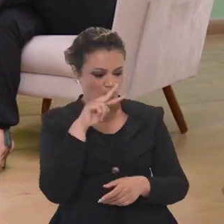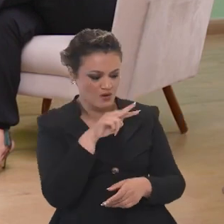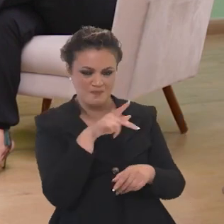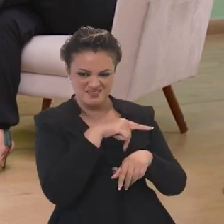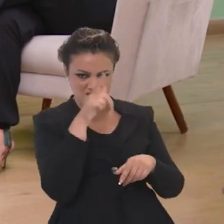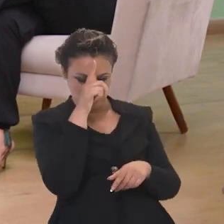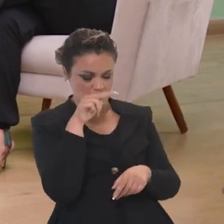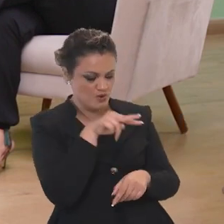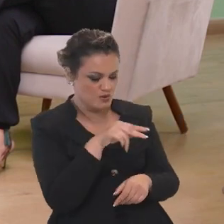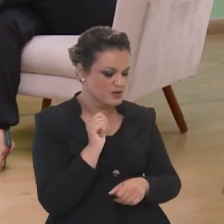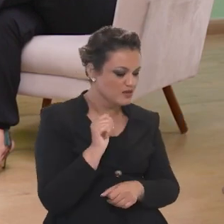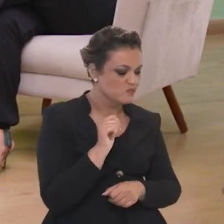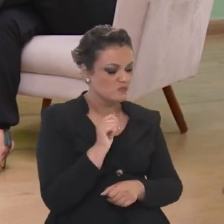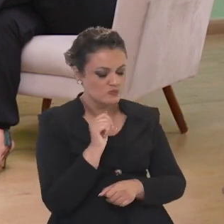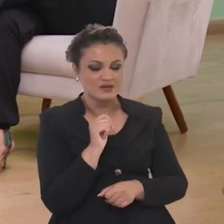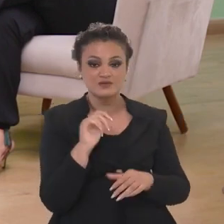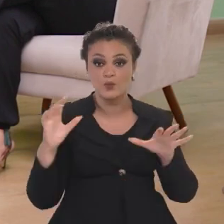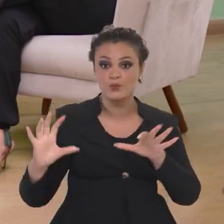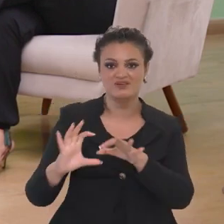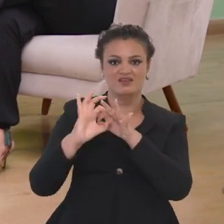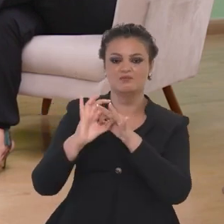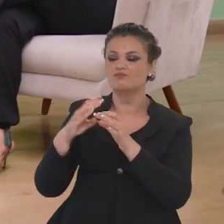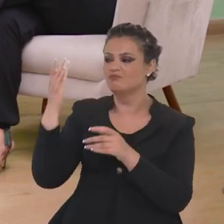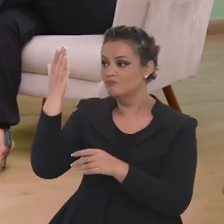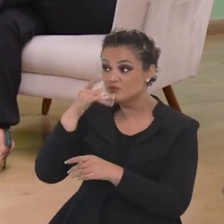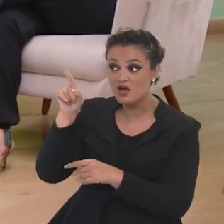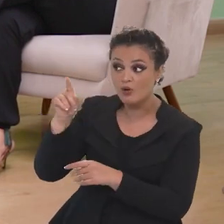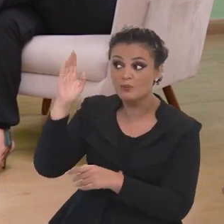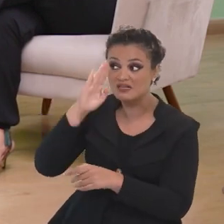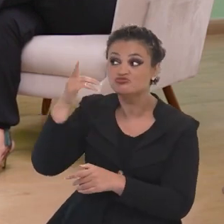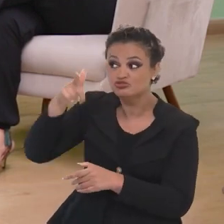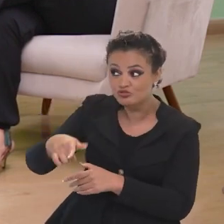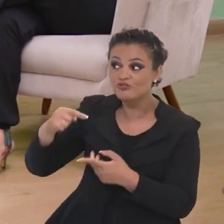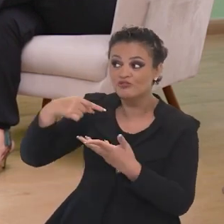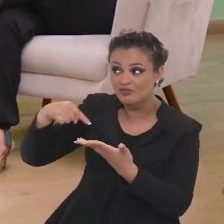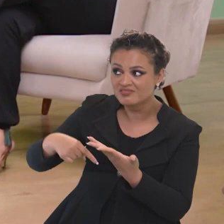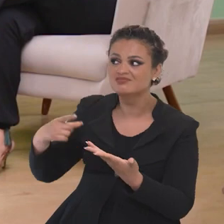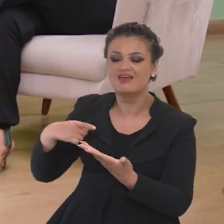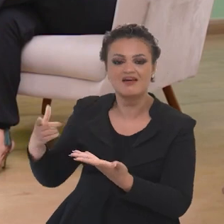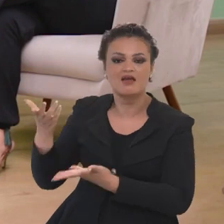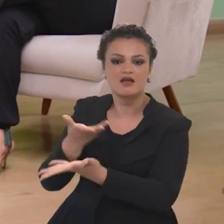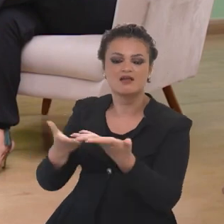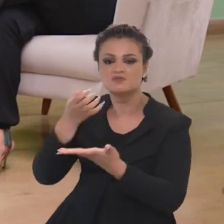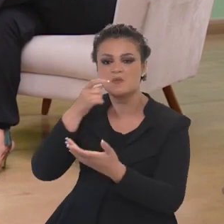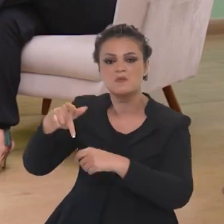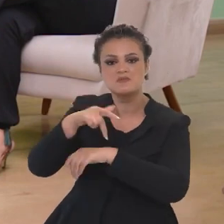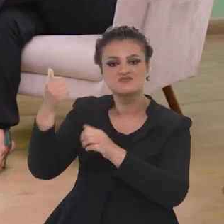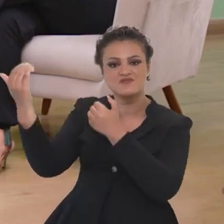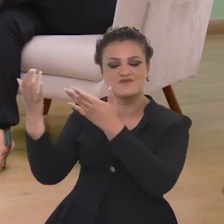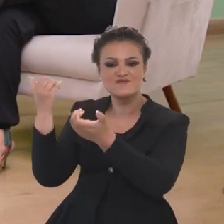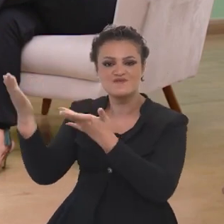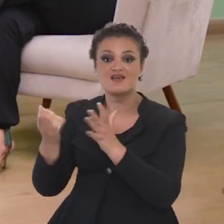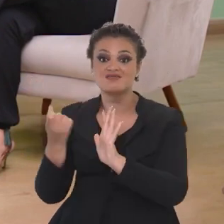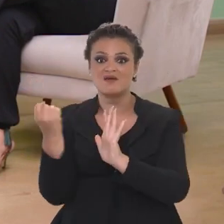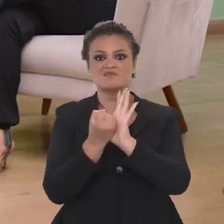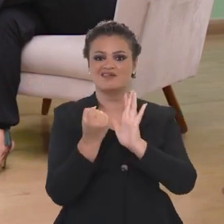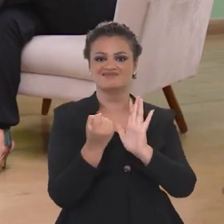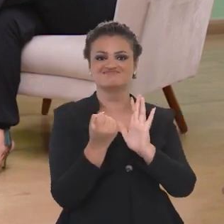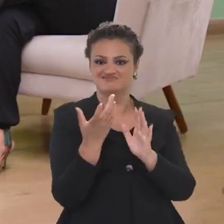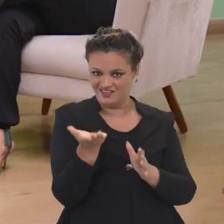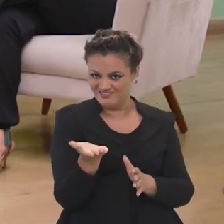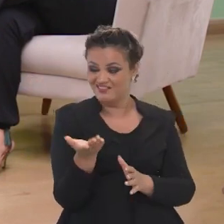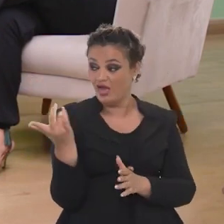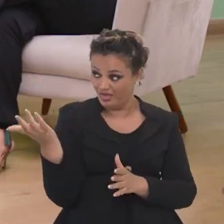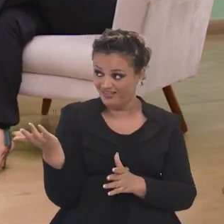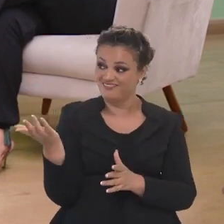quando olha para cá. Então, esse reconectar, esse Brasil voltou, é como o Brasil vai se relacionar com o mundo. E nesse sentido, a gente recuperou a